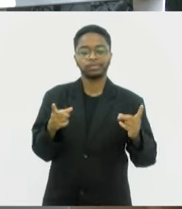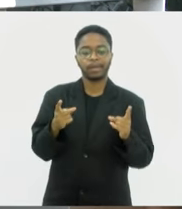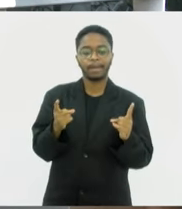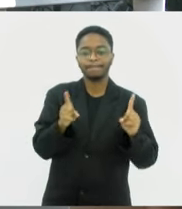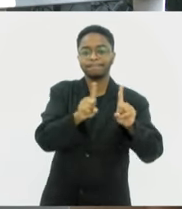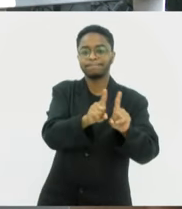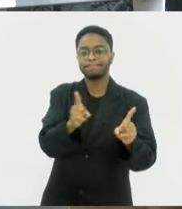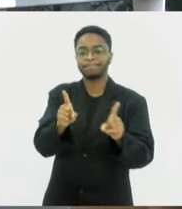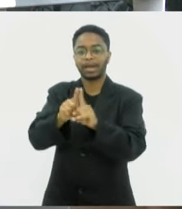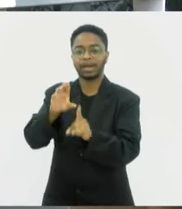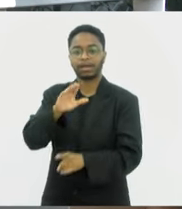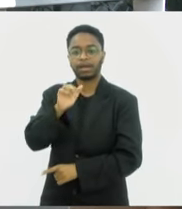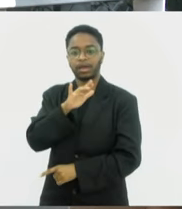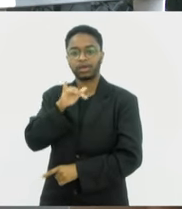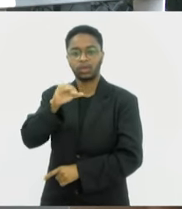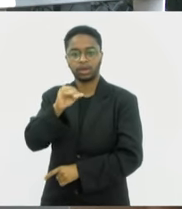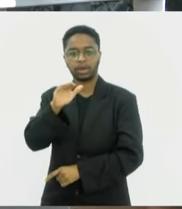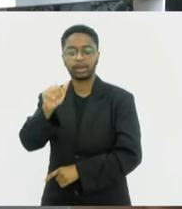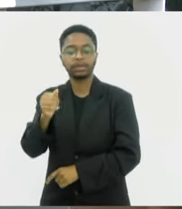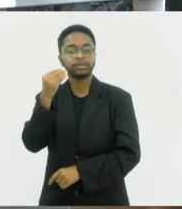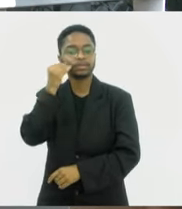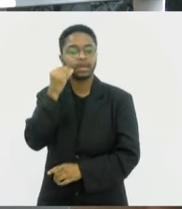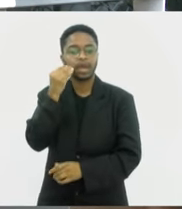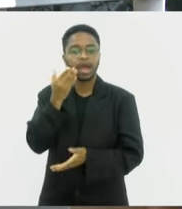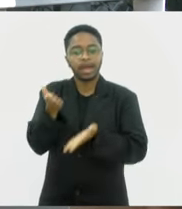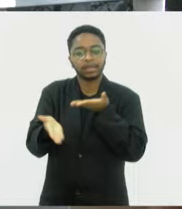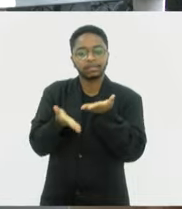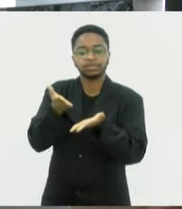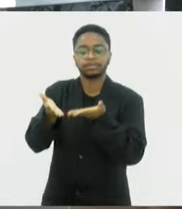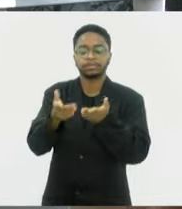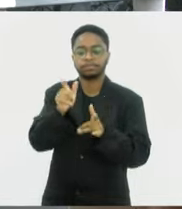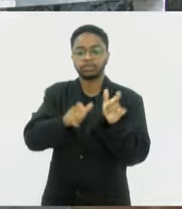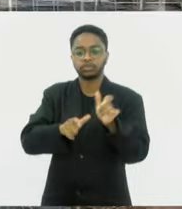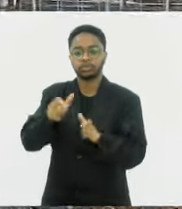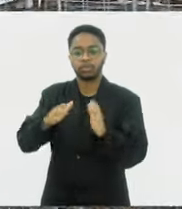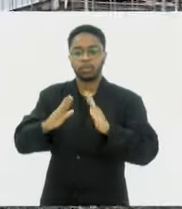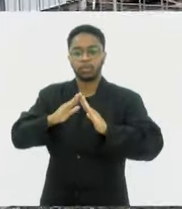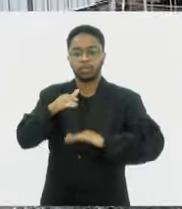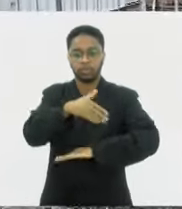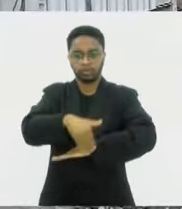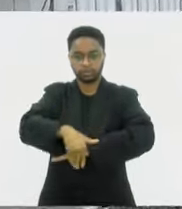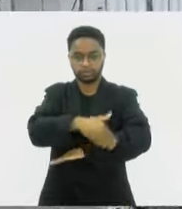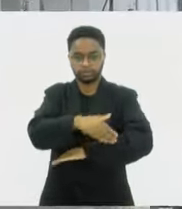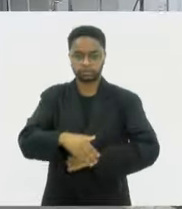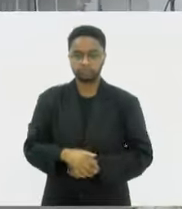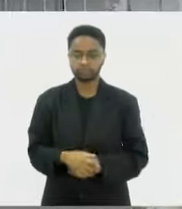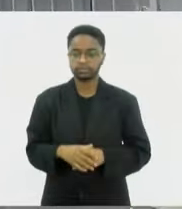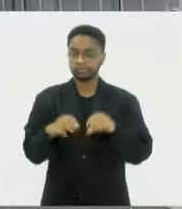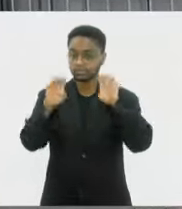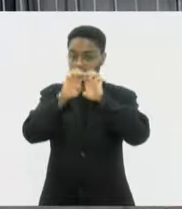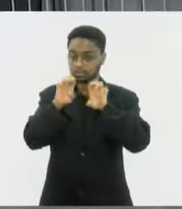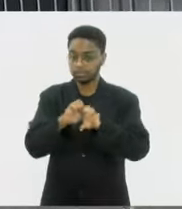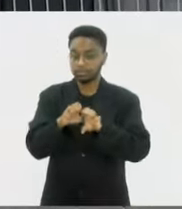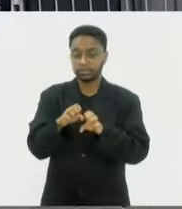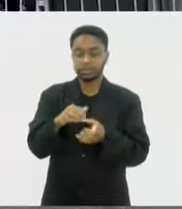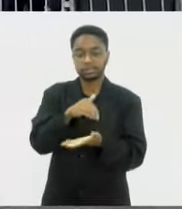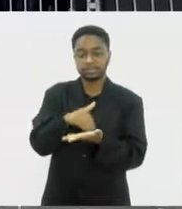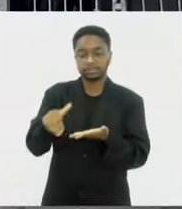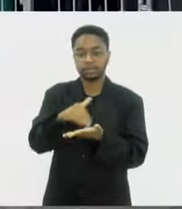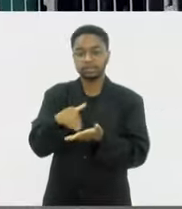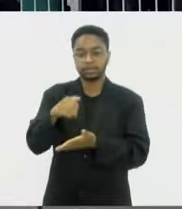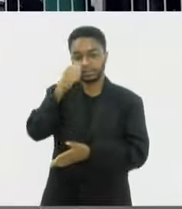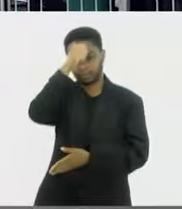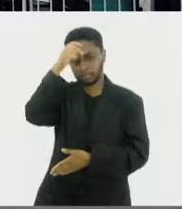Maracanã para fazer acolhimento de pessoas em situação de rua. A estrutura da Secretaria Municipal de Saúde tem